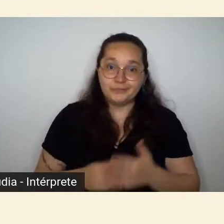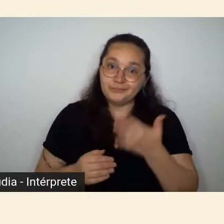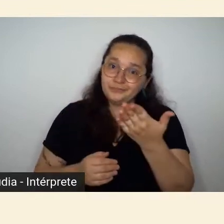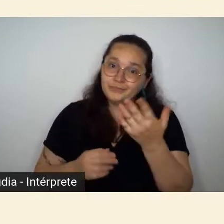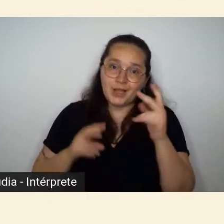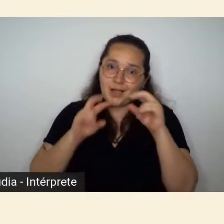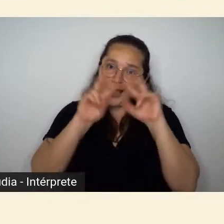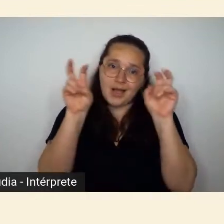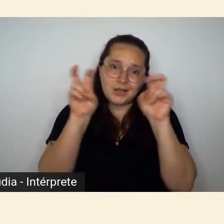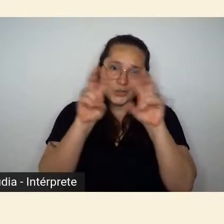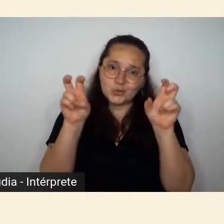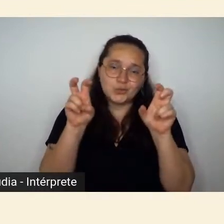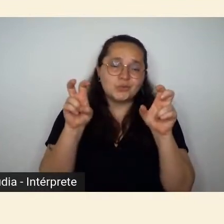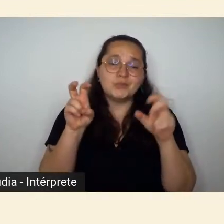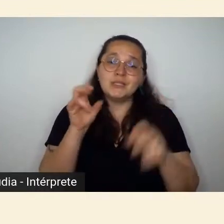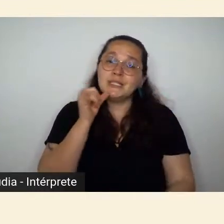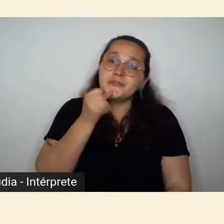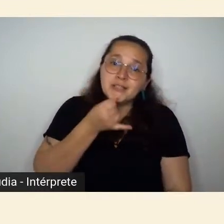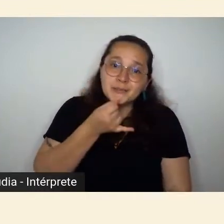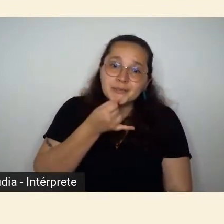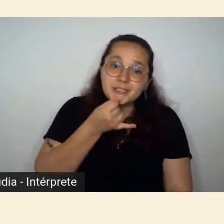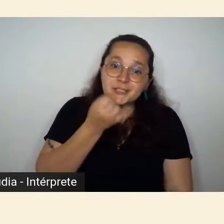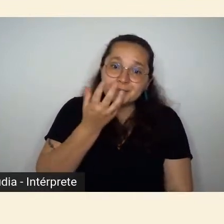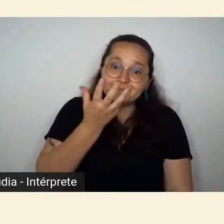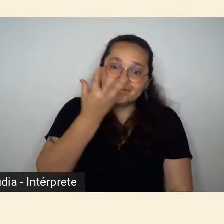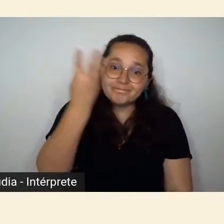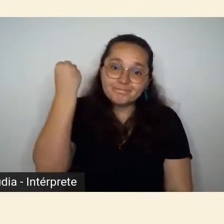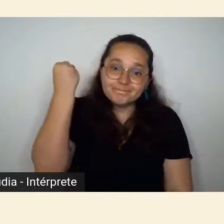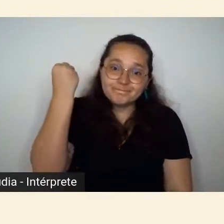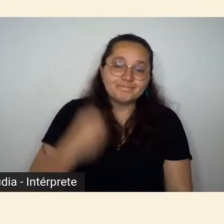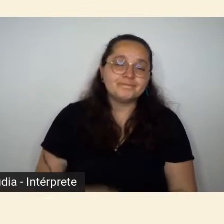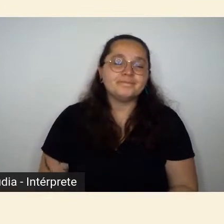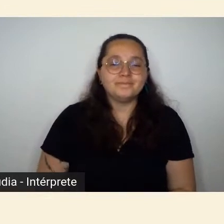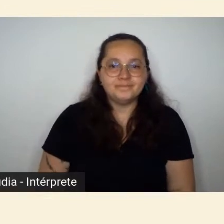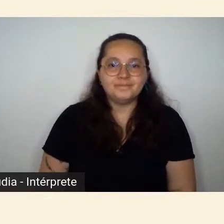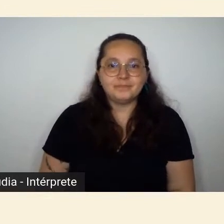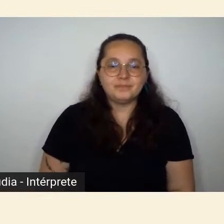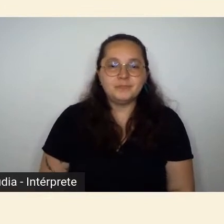foi também esquecido. e eu venho falar hoje